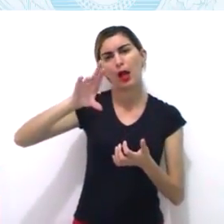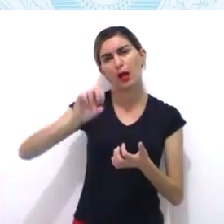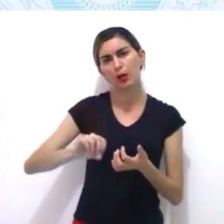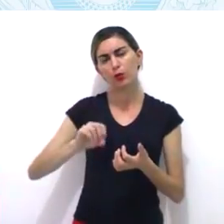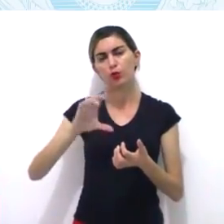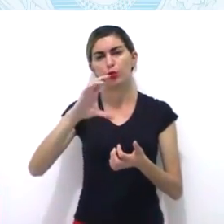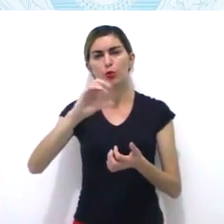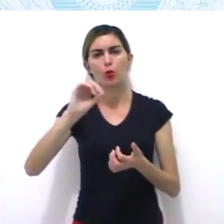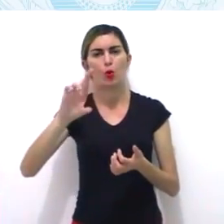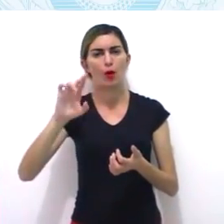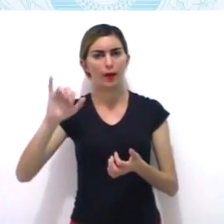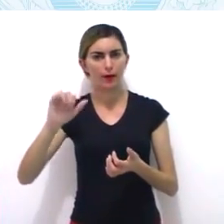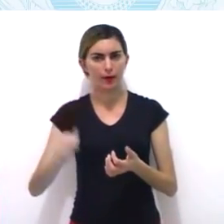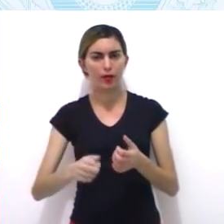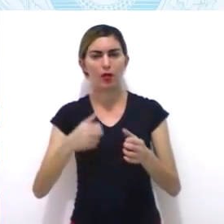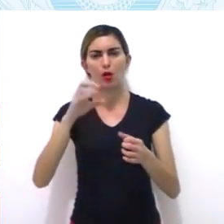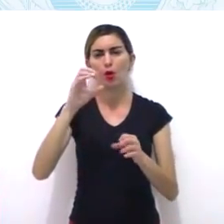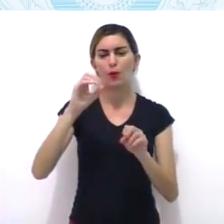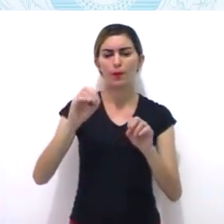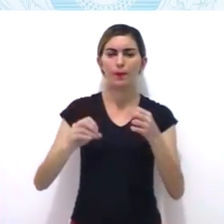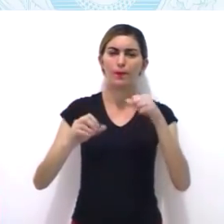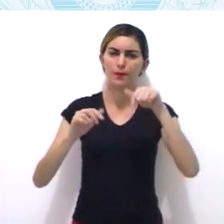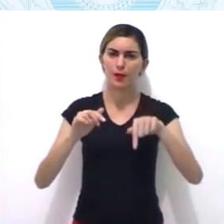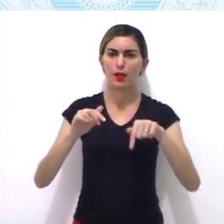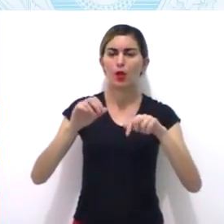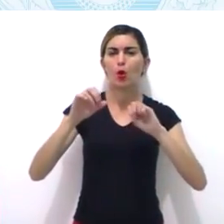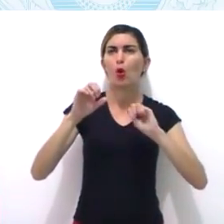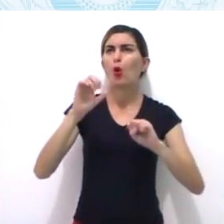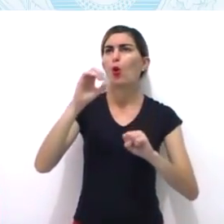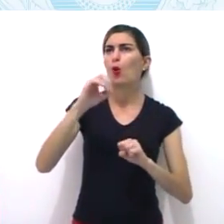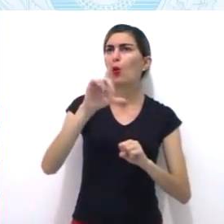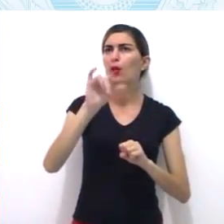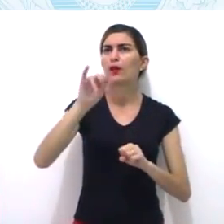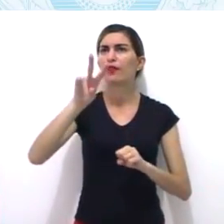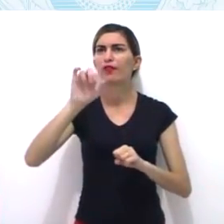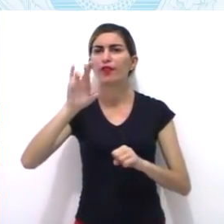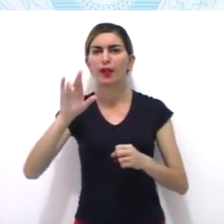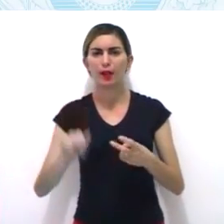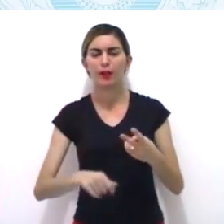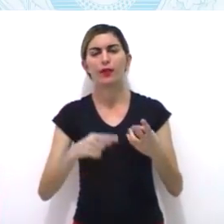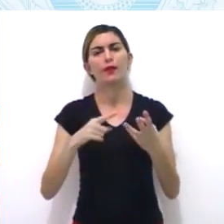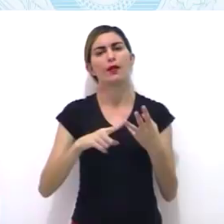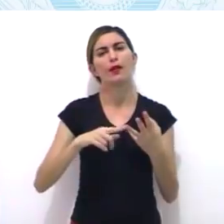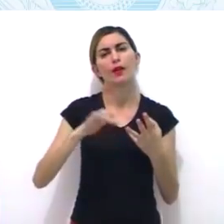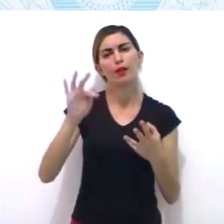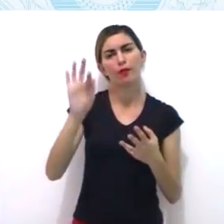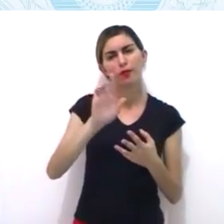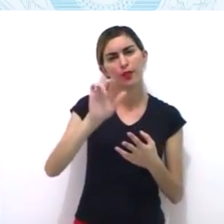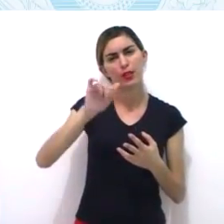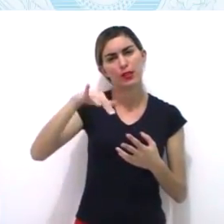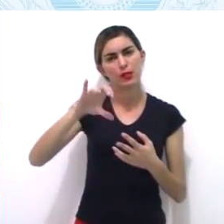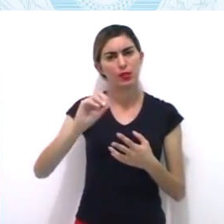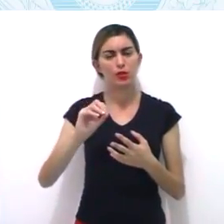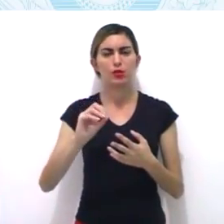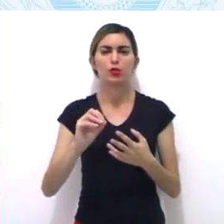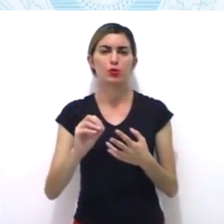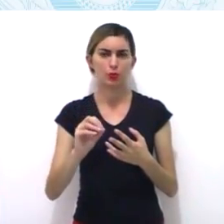outro coronel. O que defendia os inconfidentes? Então, essa elite defendia o quê?